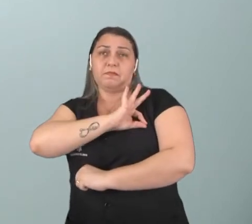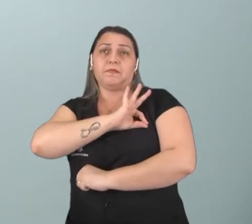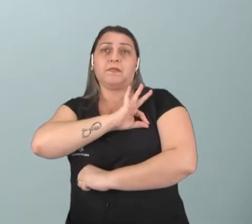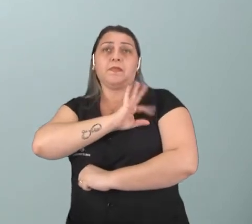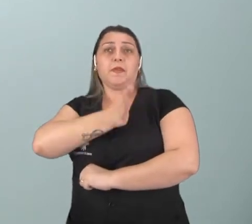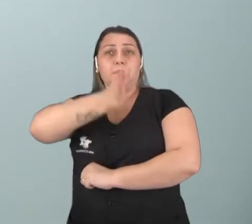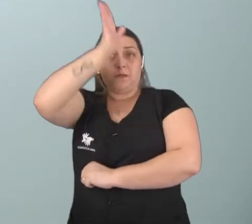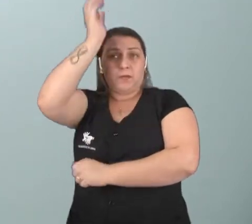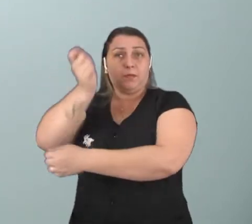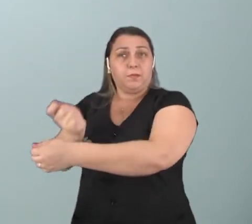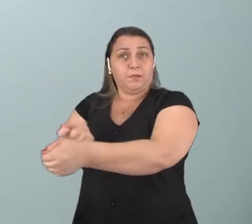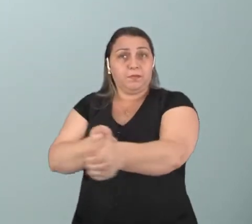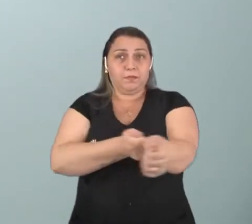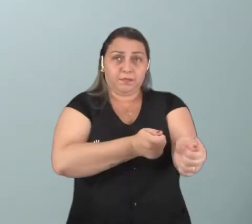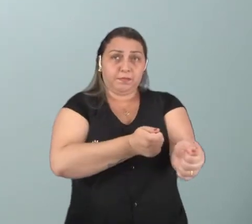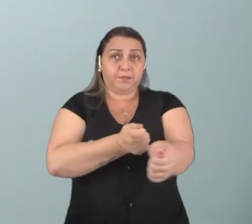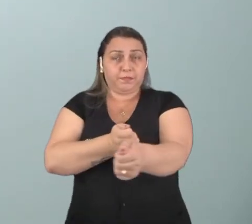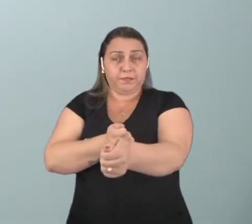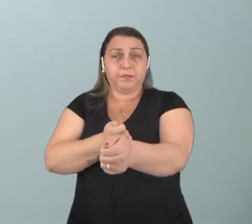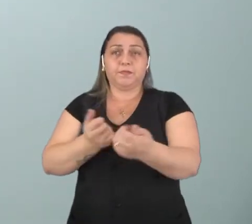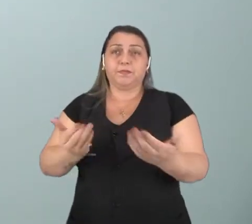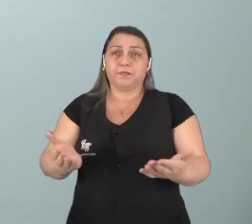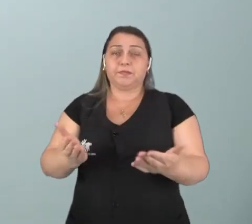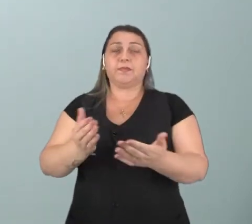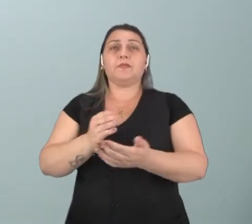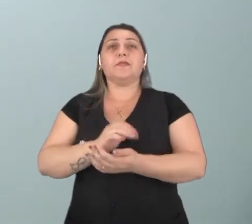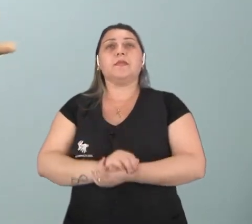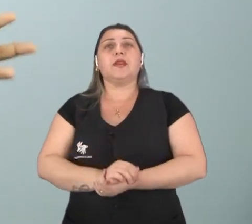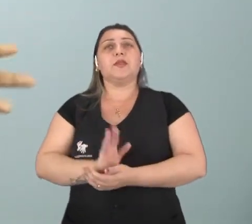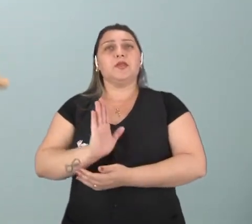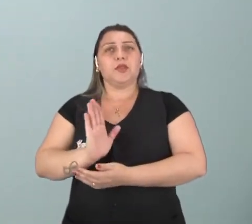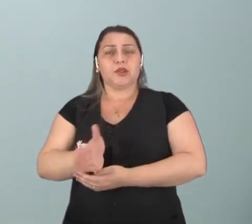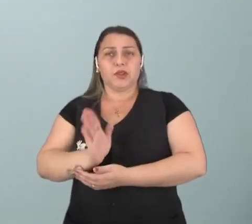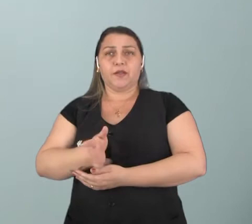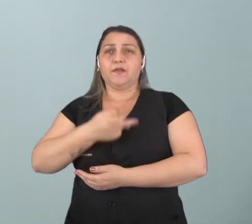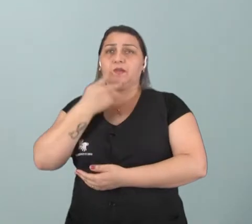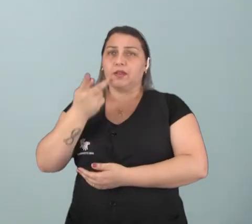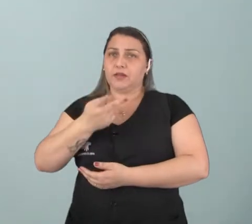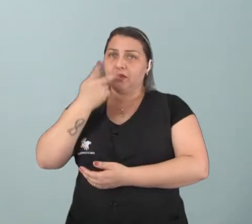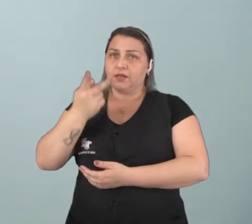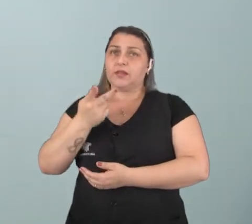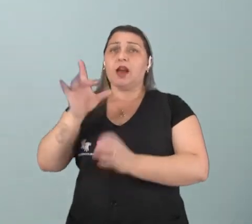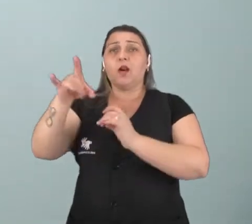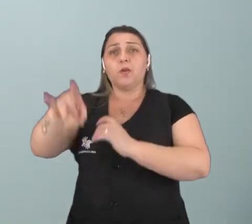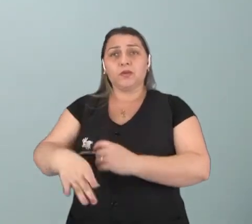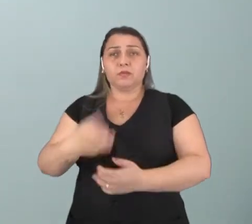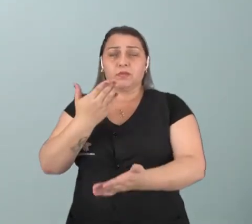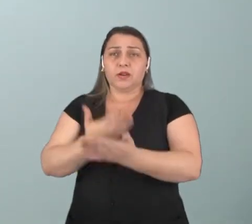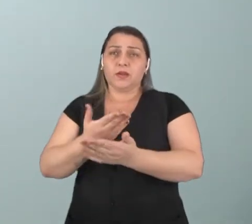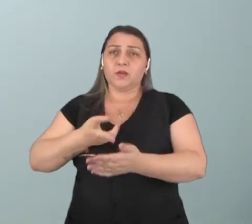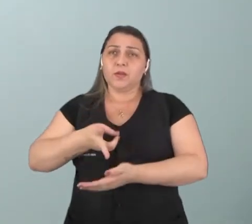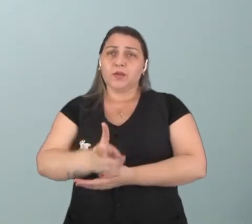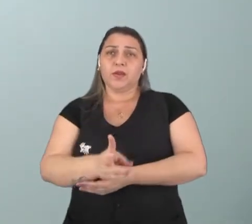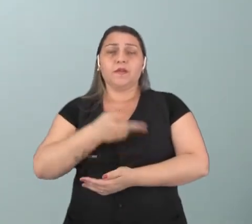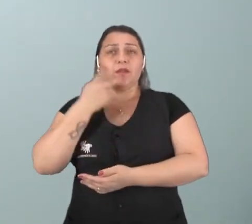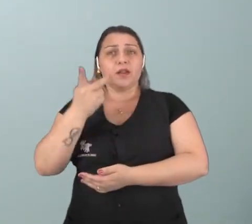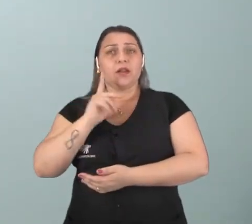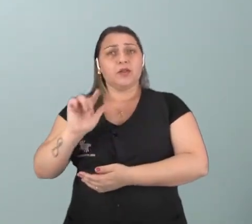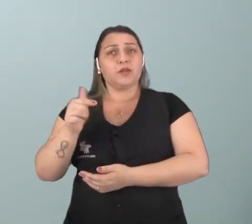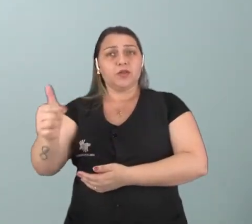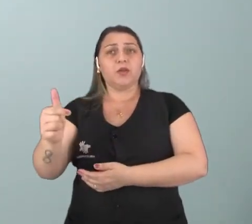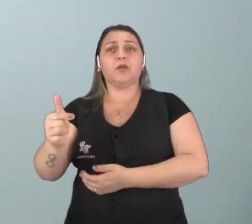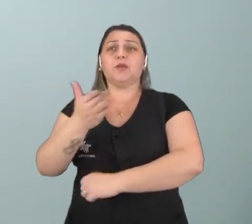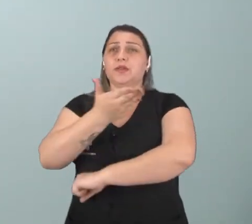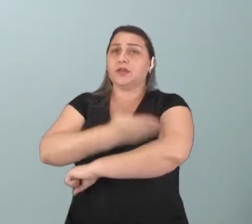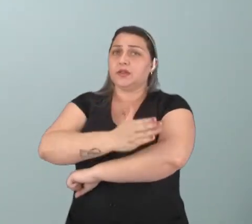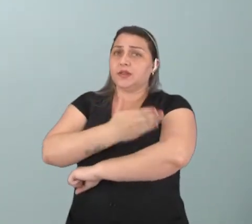bombeiros e assim sucessivamente. Então, a gente já falou sobre isso na última aula. A gente vai continuar agora falando de outros